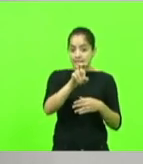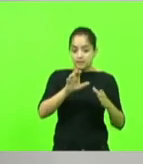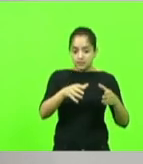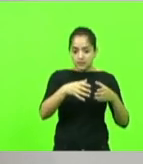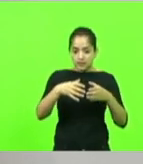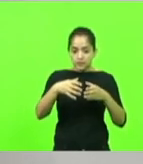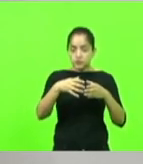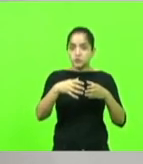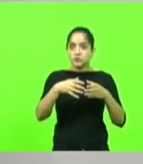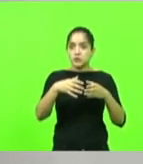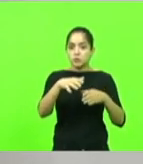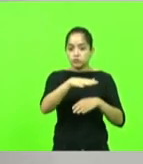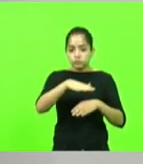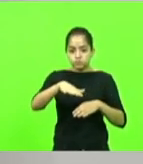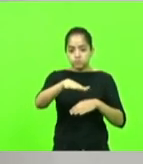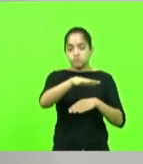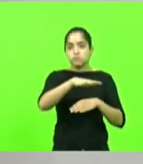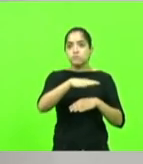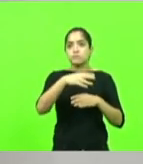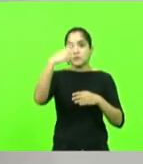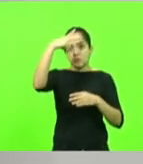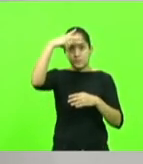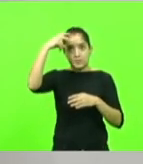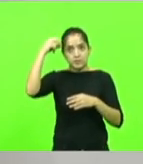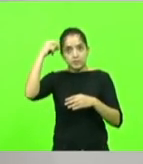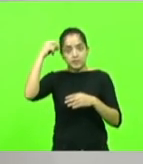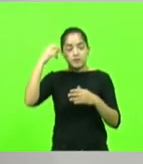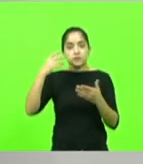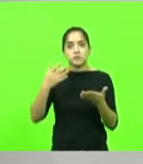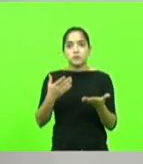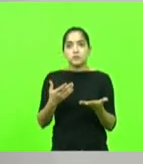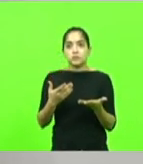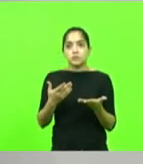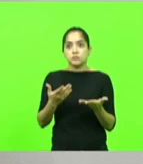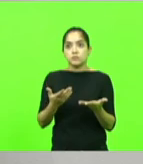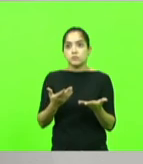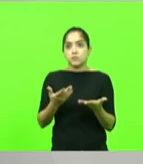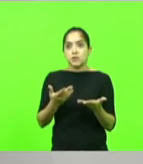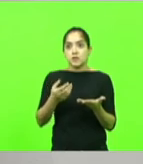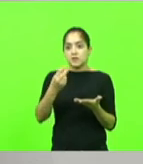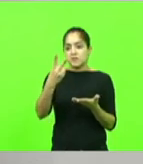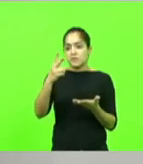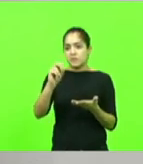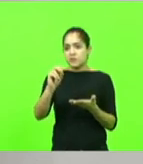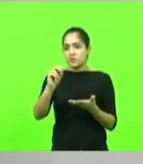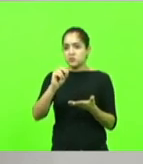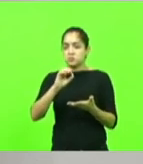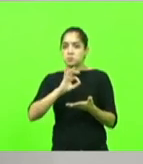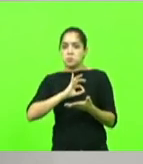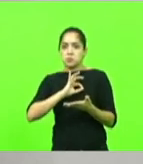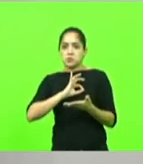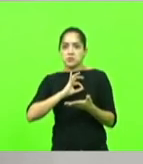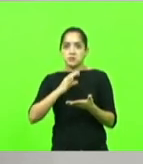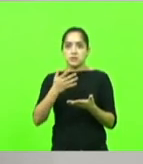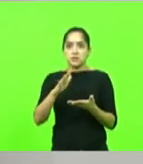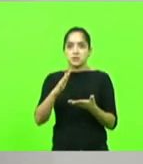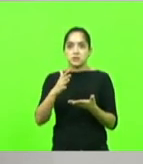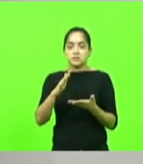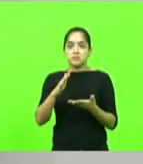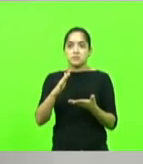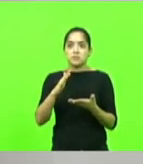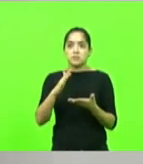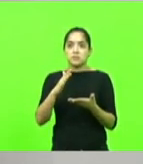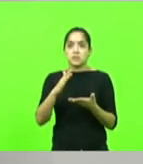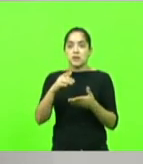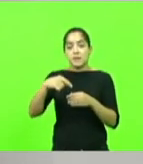que pega a nossa região, então o prefeito Douglas, prefeito Clésio, não chegou a 20 policiais para a